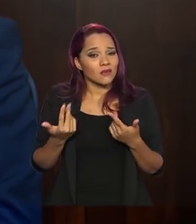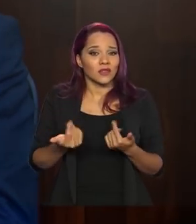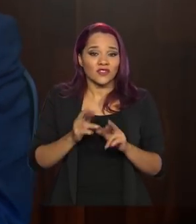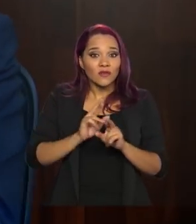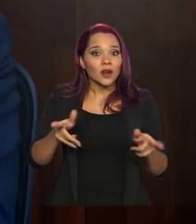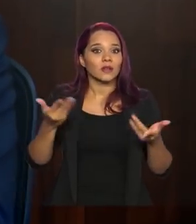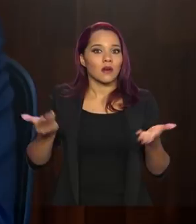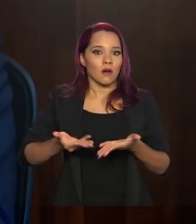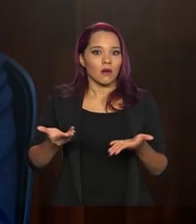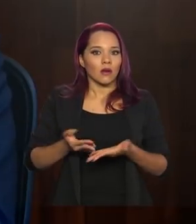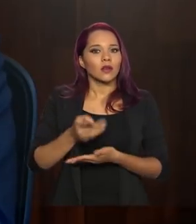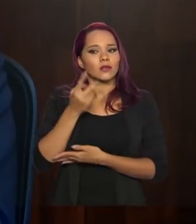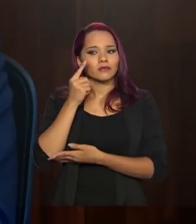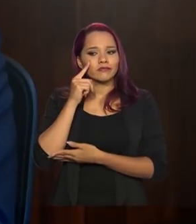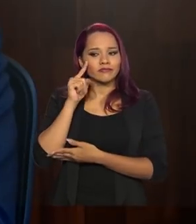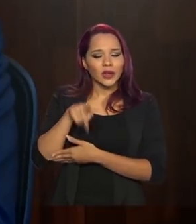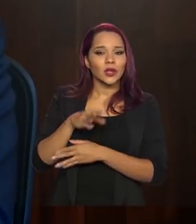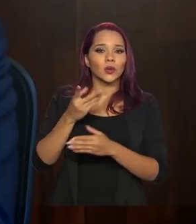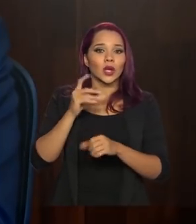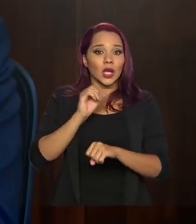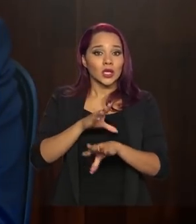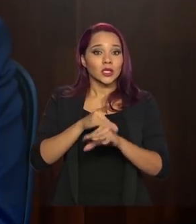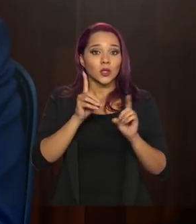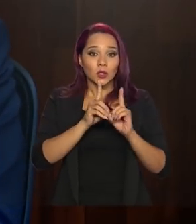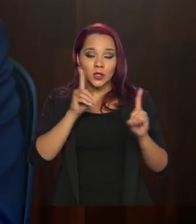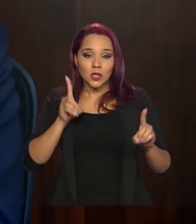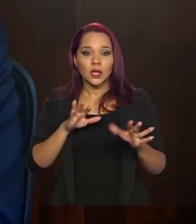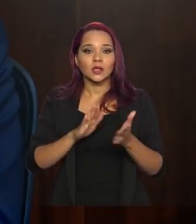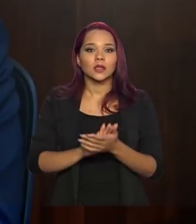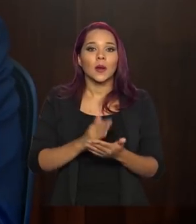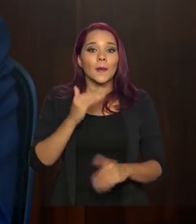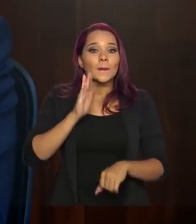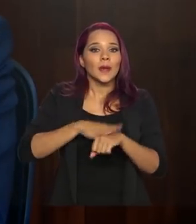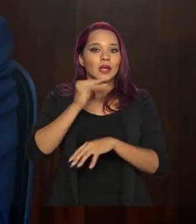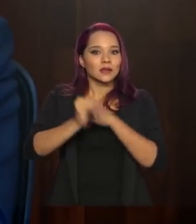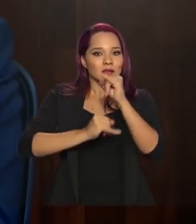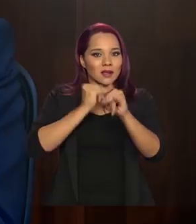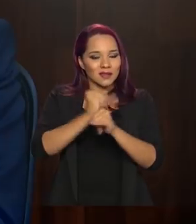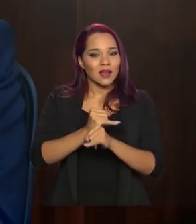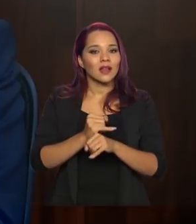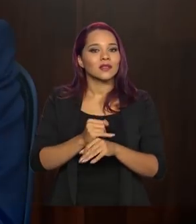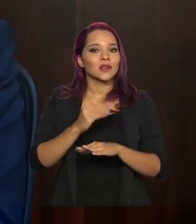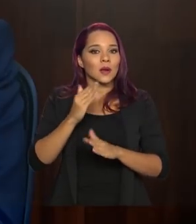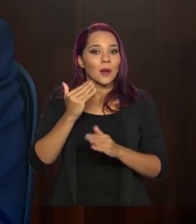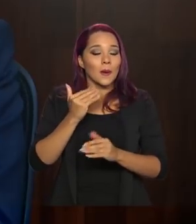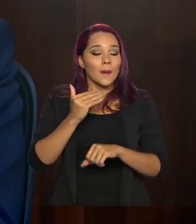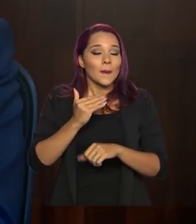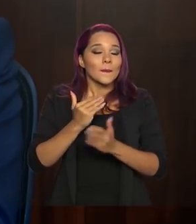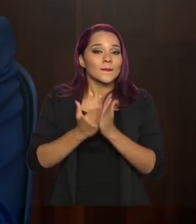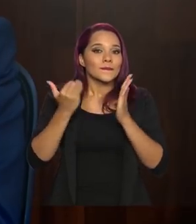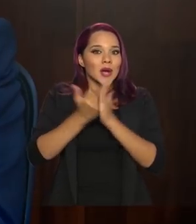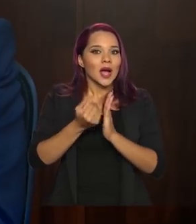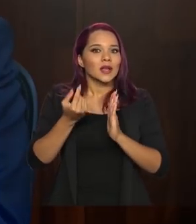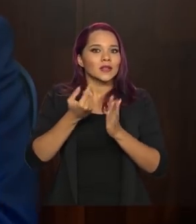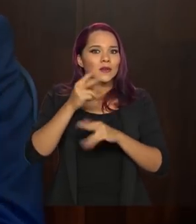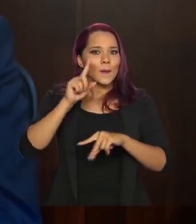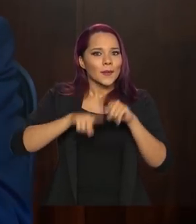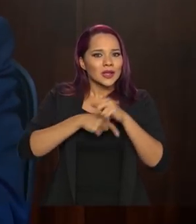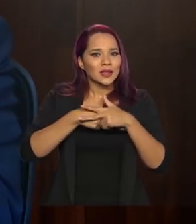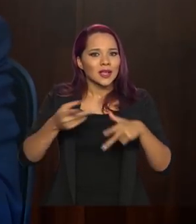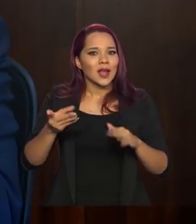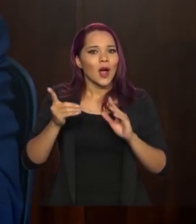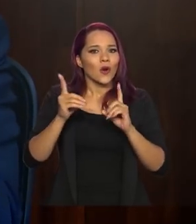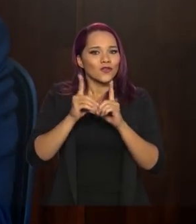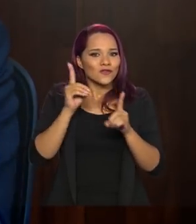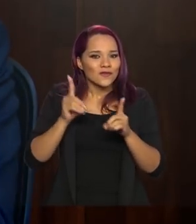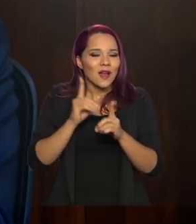Então, sim, estamos vendo educação à distância, mais internet para as crianças, mais material didático à distância, mais homeschooling.